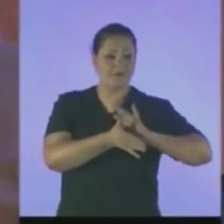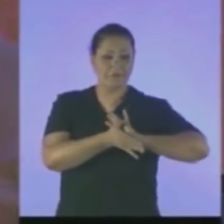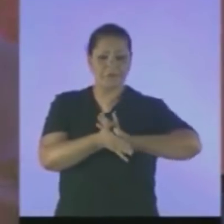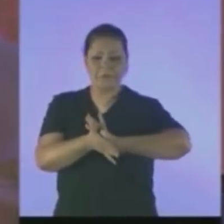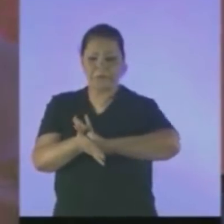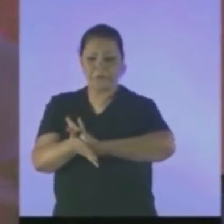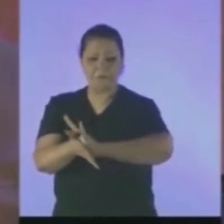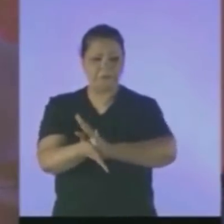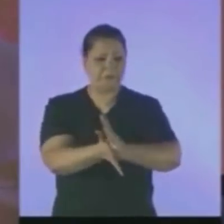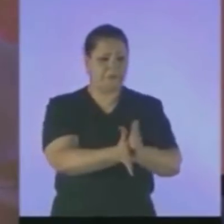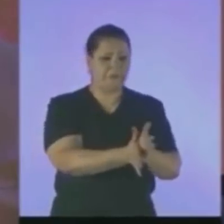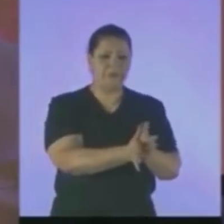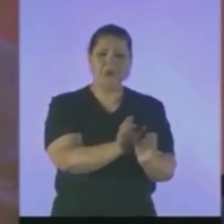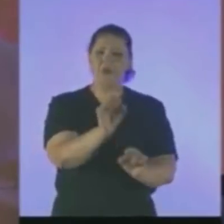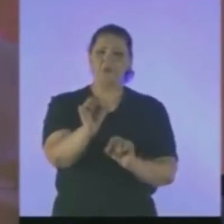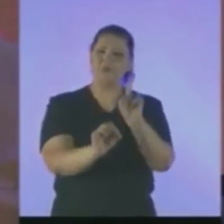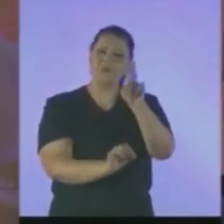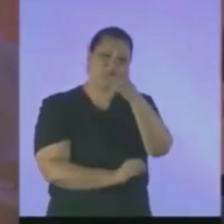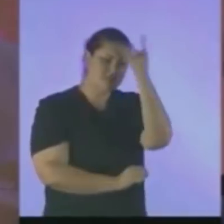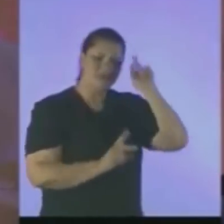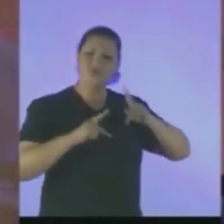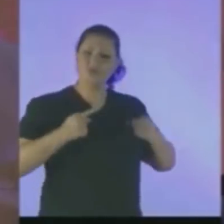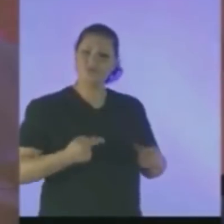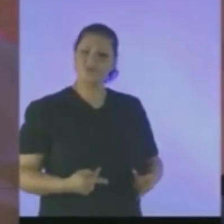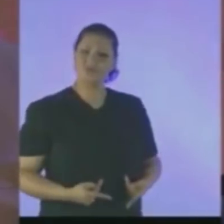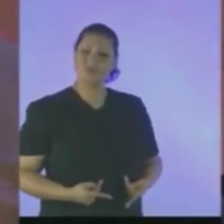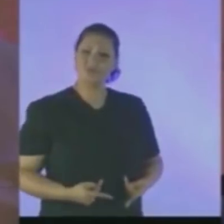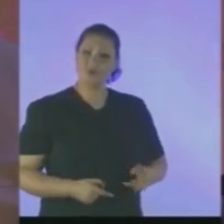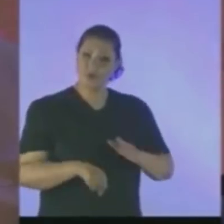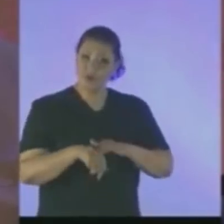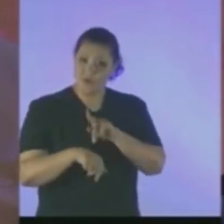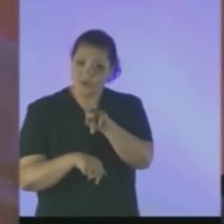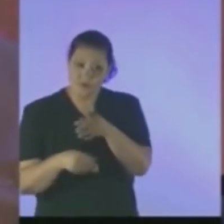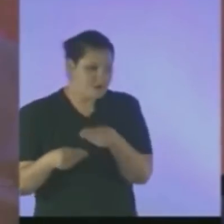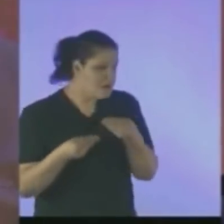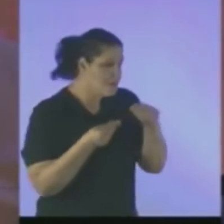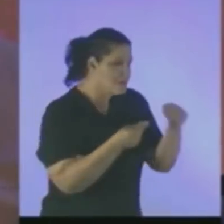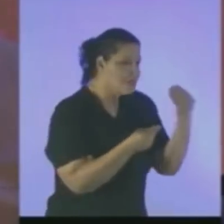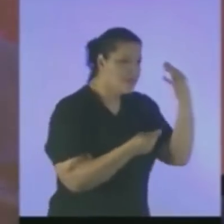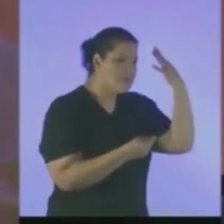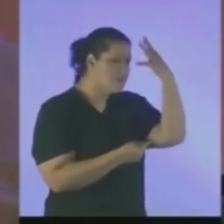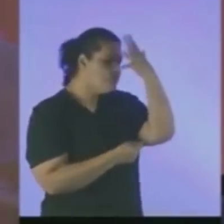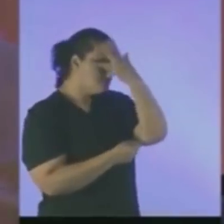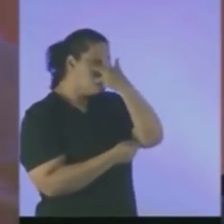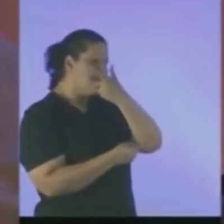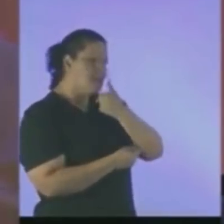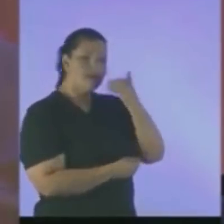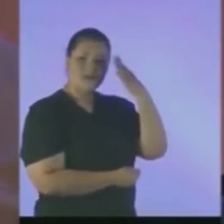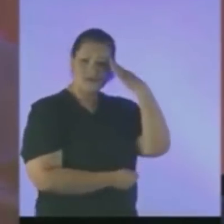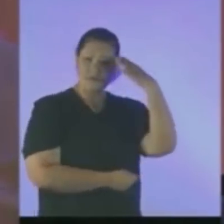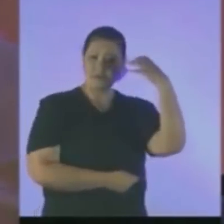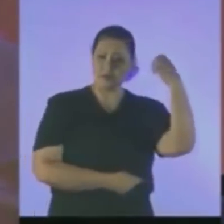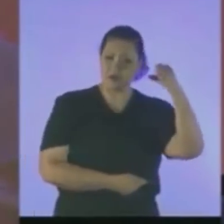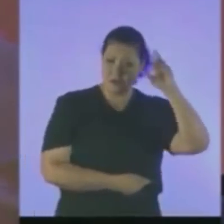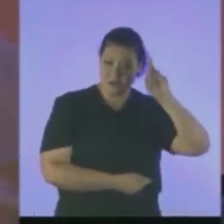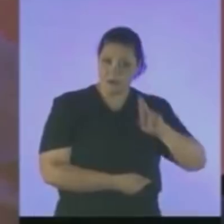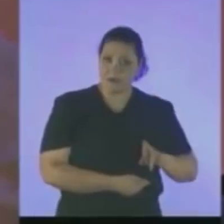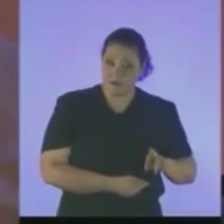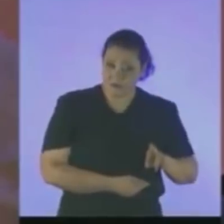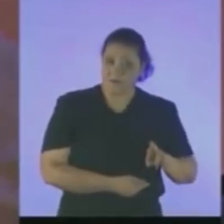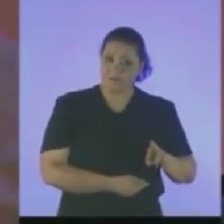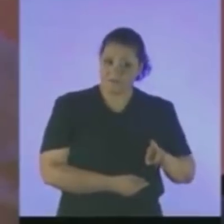humano Que vós Adornaste De beleza De sabedoria E de razão